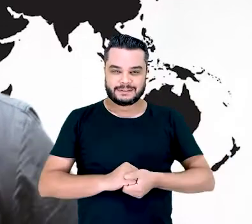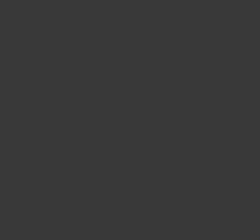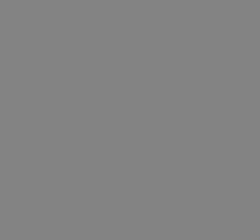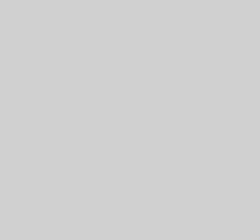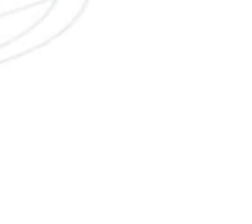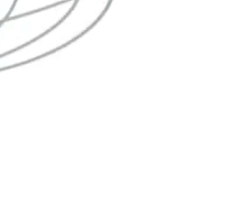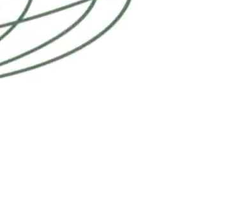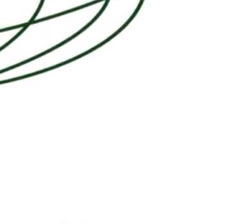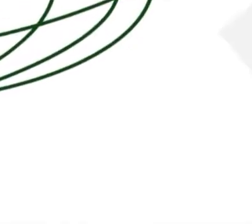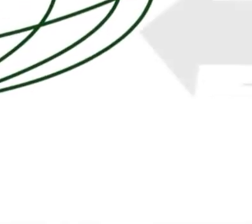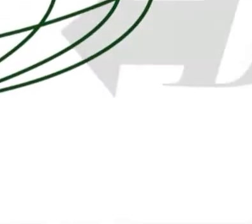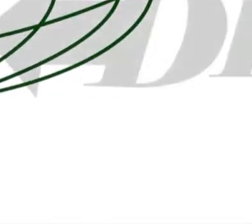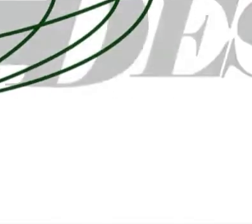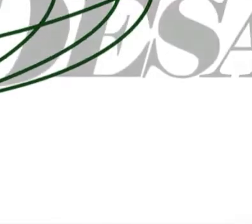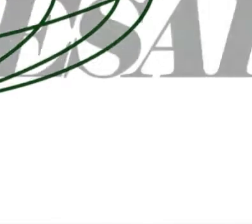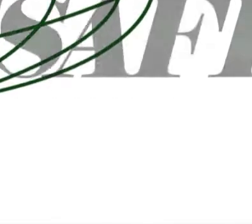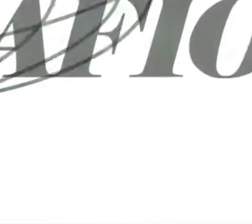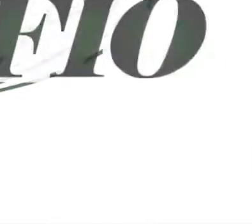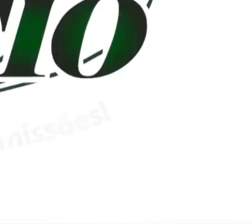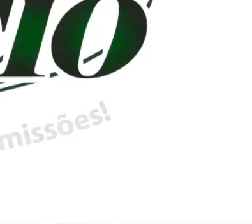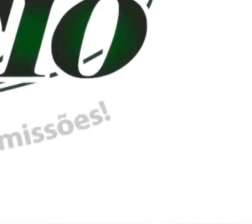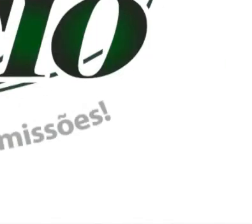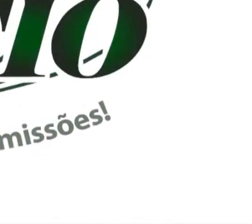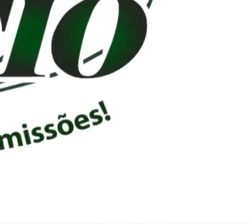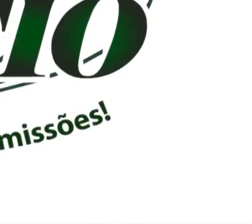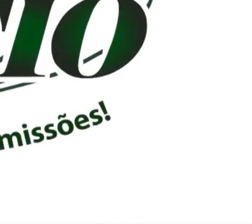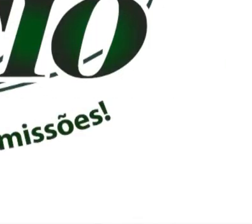Deus abençoe